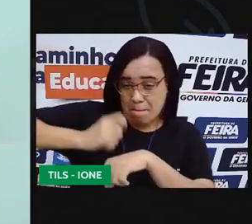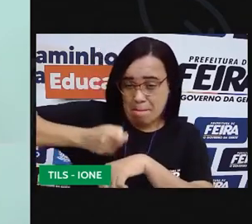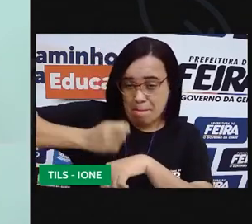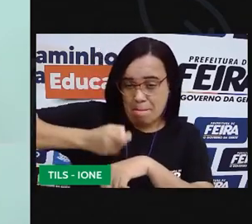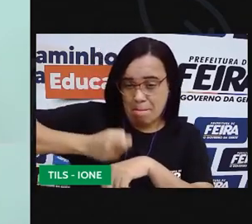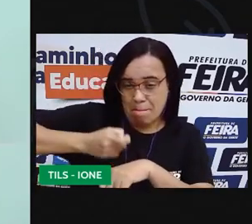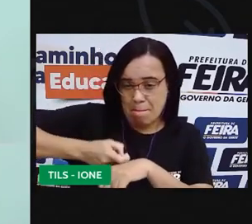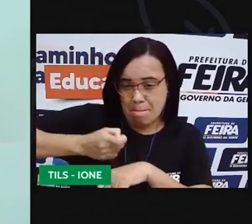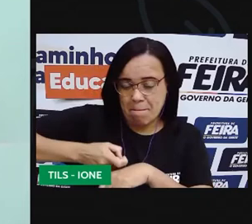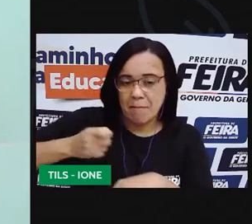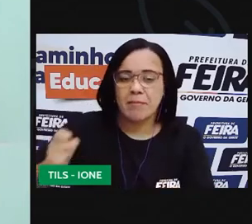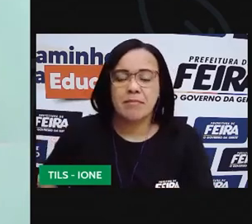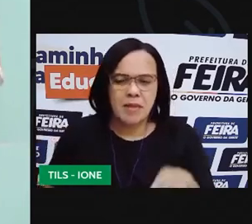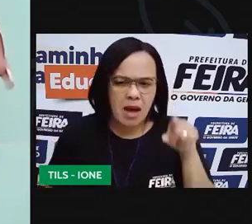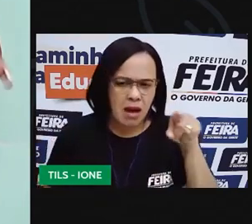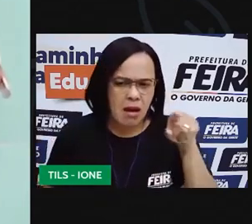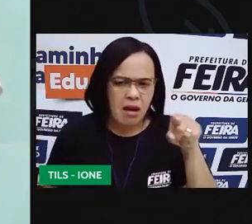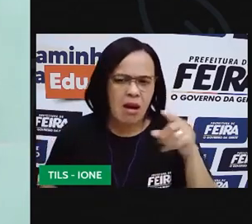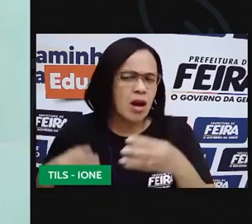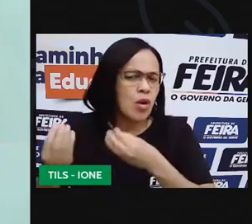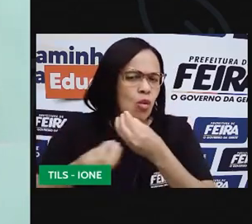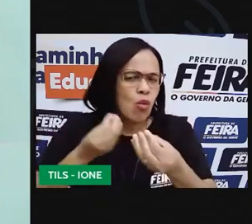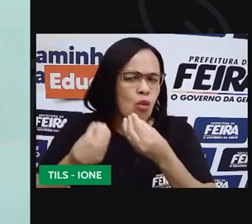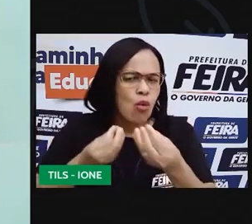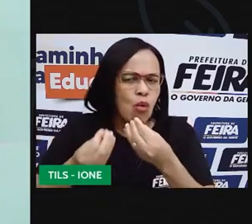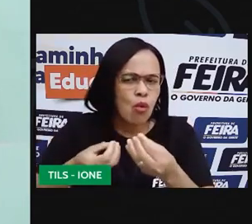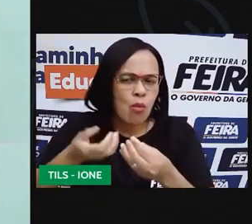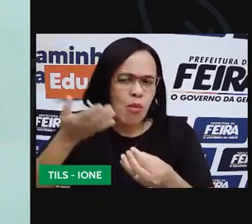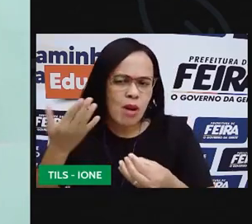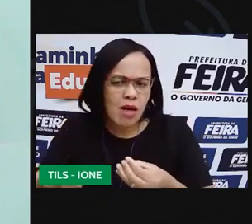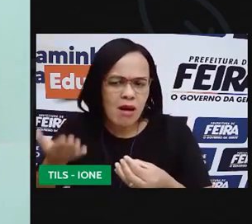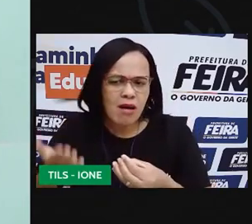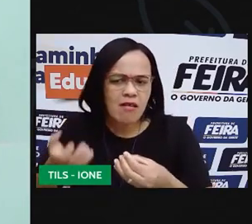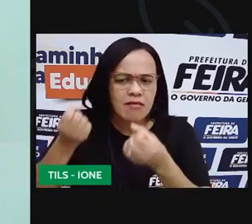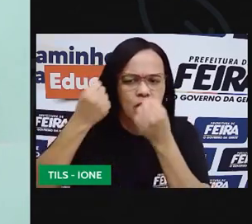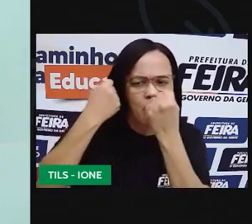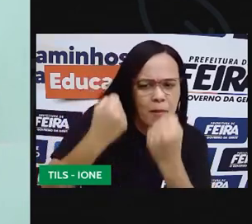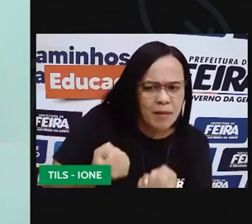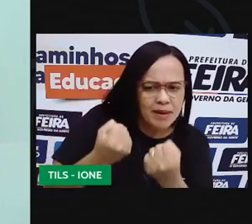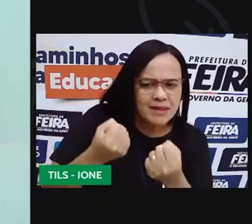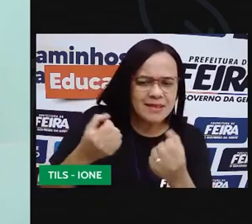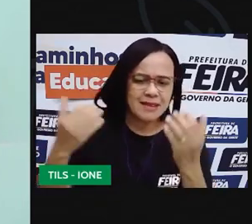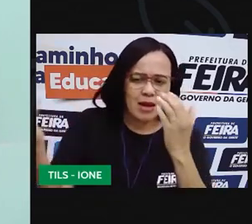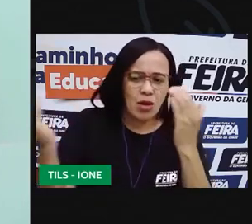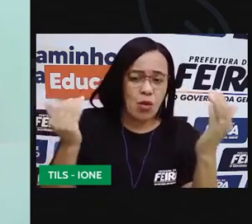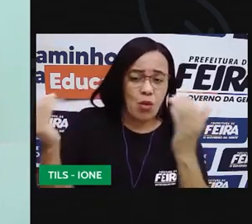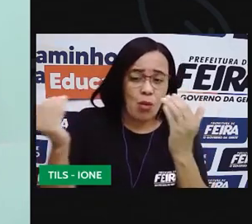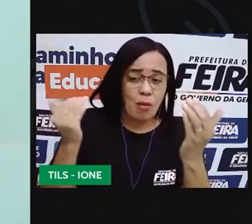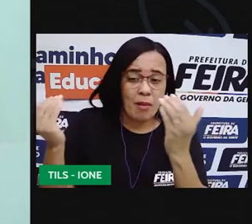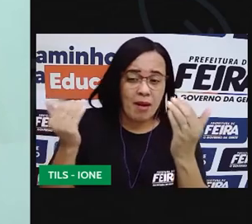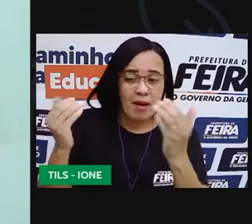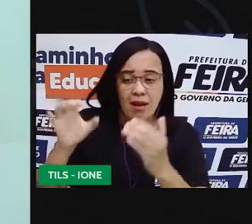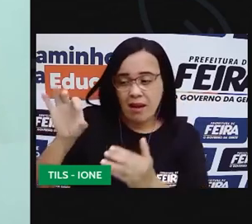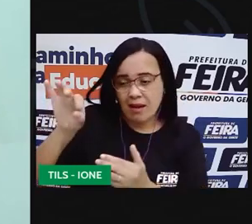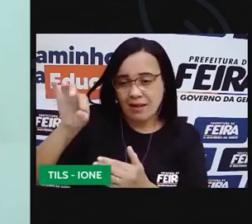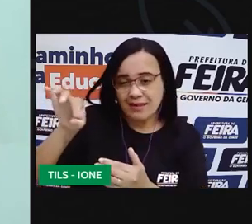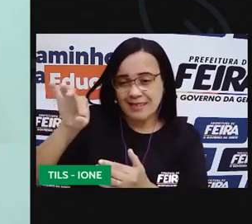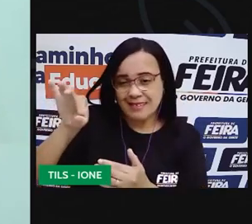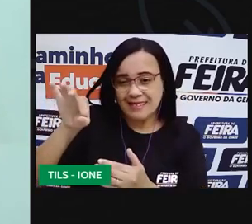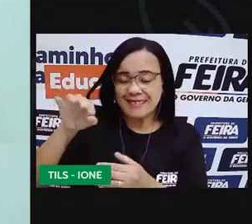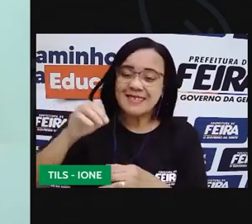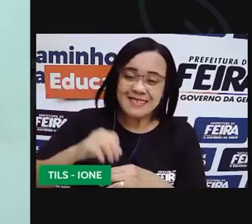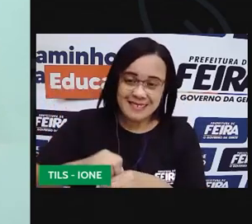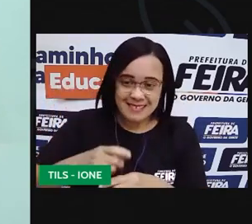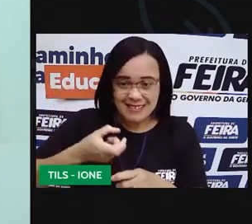Vamos ver o que que vai acontecer com ele na água. E eu vou comparar ele com uma tampinha de garrafa. As